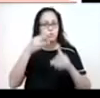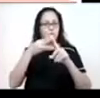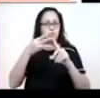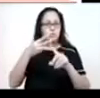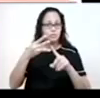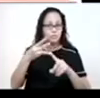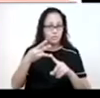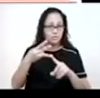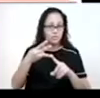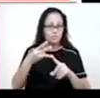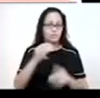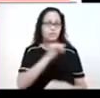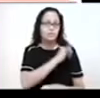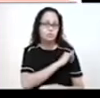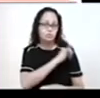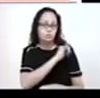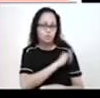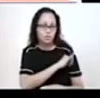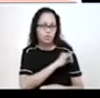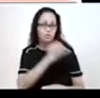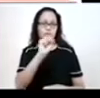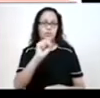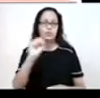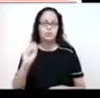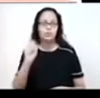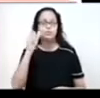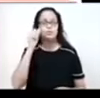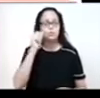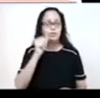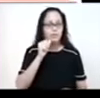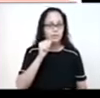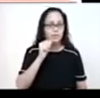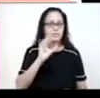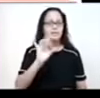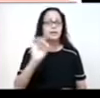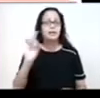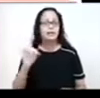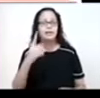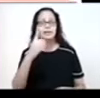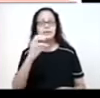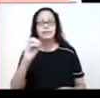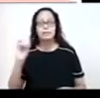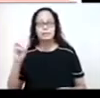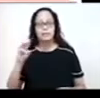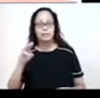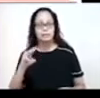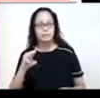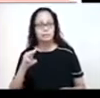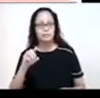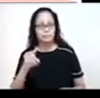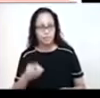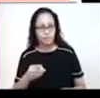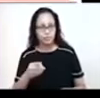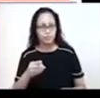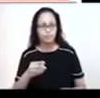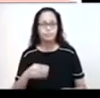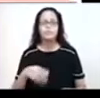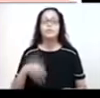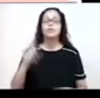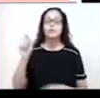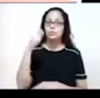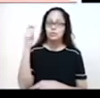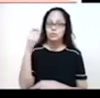três estados com maior incidência, o Rio de Janeiro, 88 mulheres diagnosticadas a cada 100 mil, Rio Grande do Sul, 81,